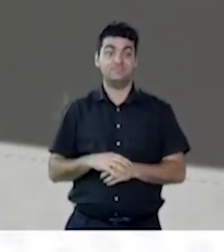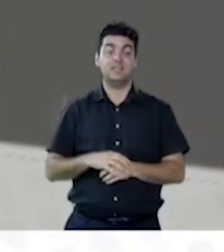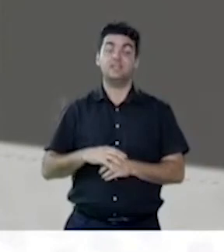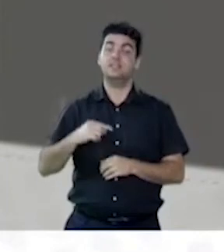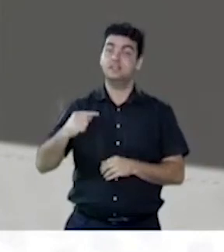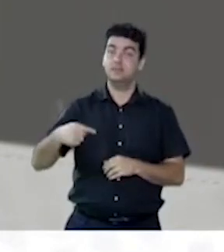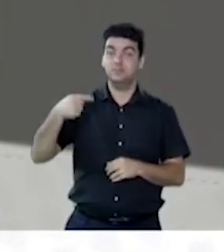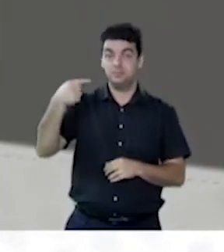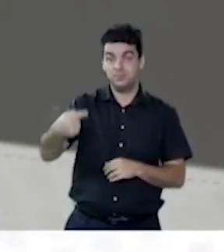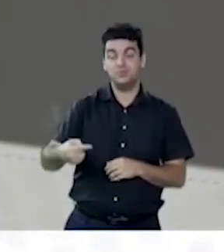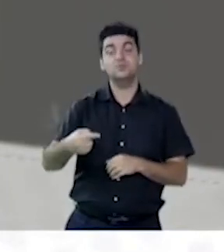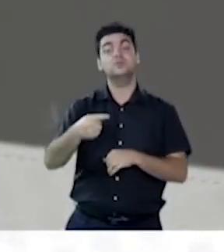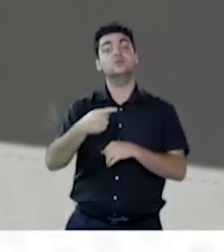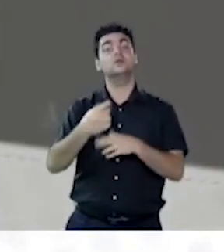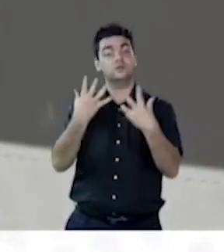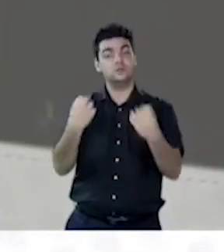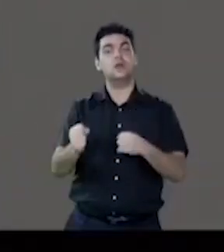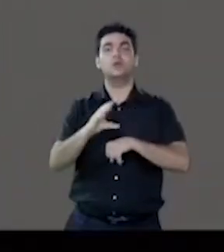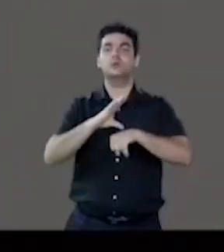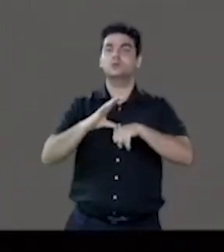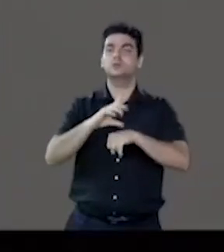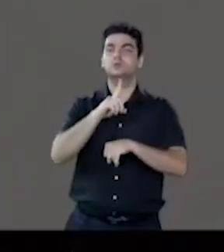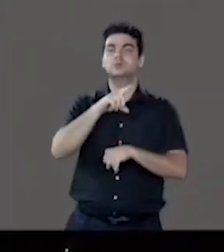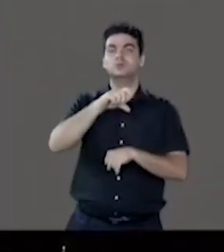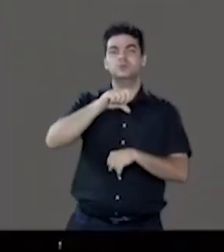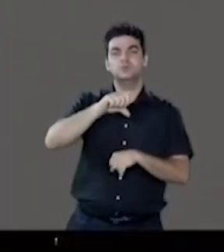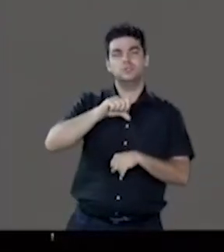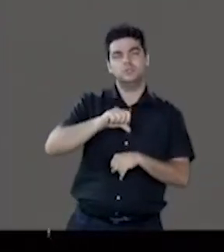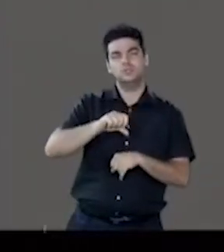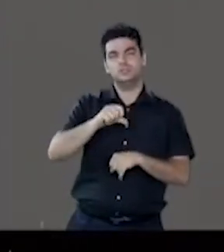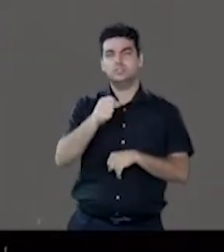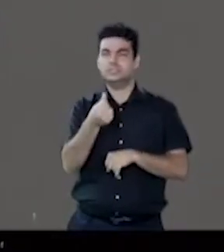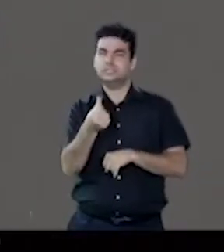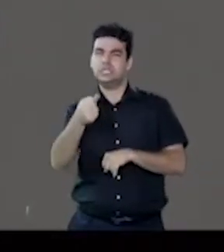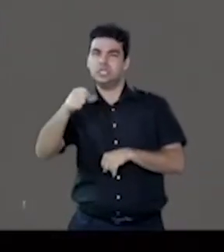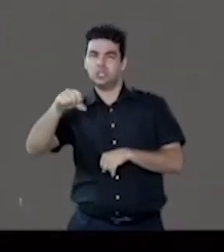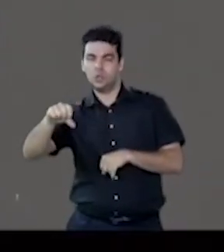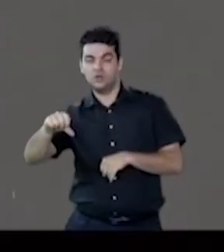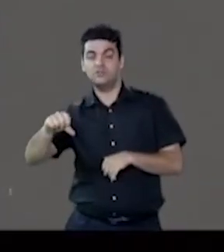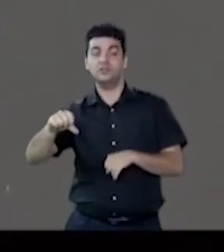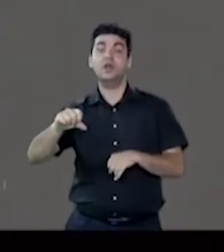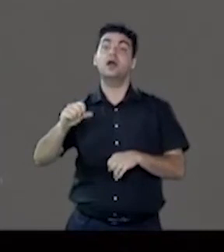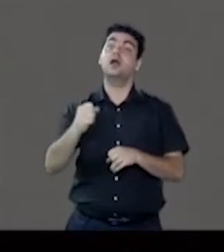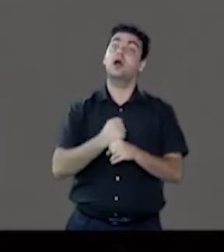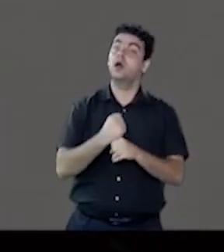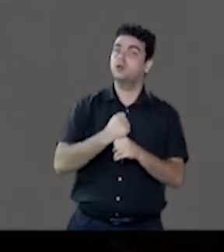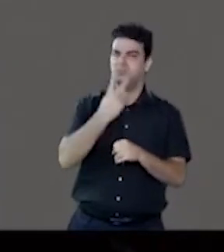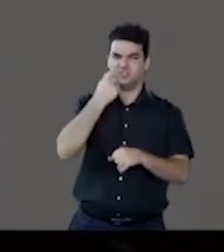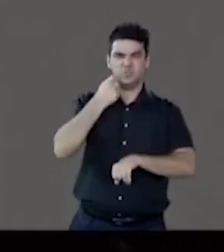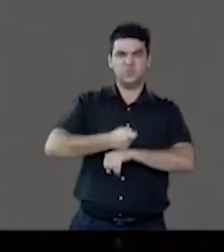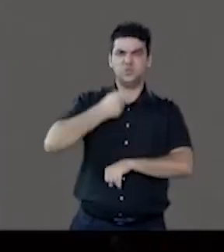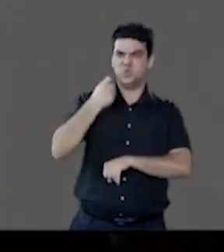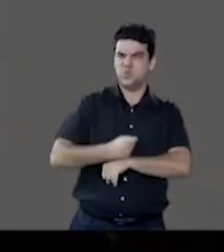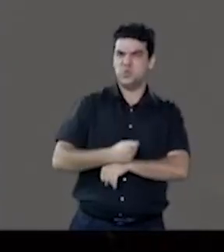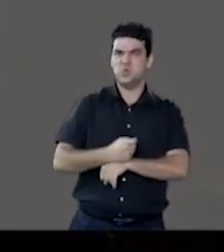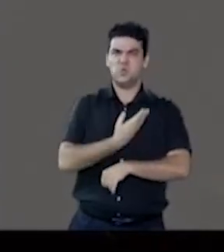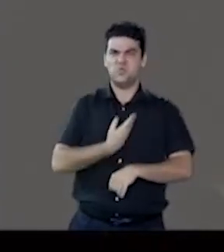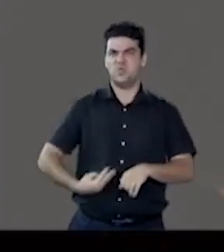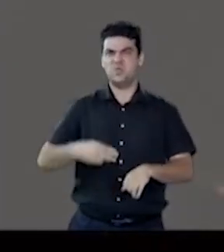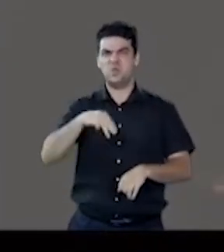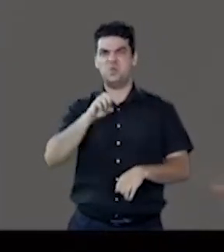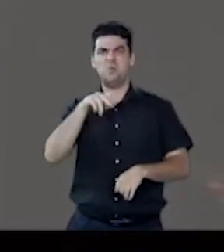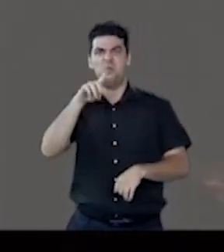outorga da Constituição de 1969, os anos de chumbo do governo Médici,